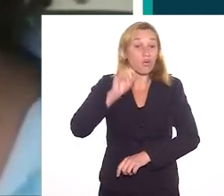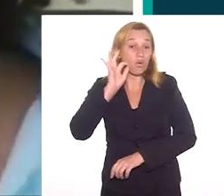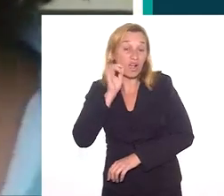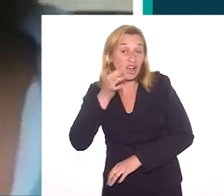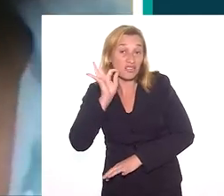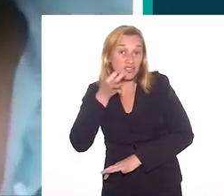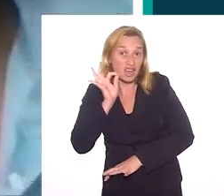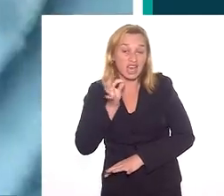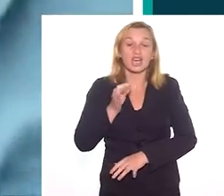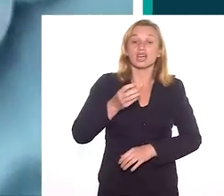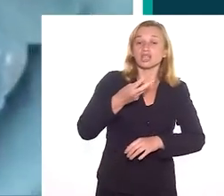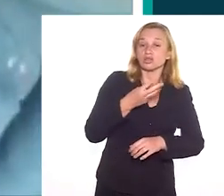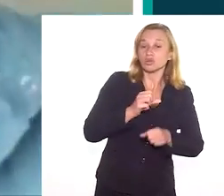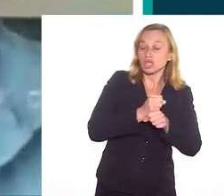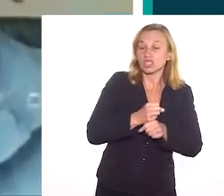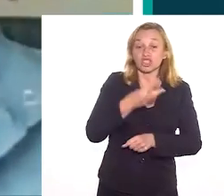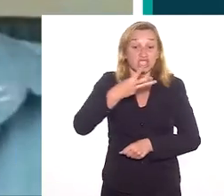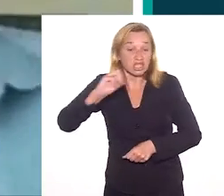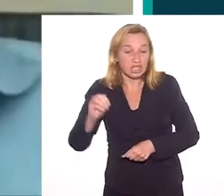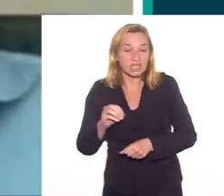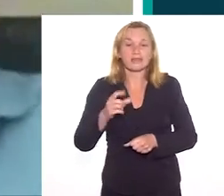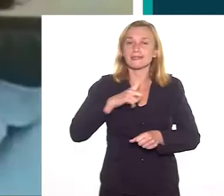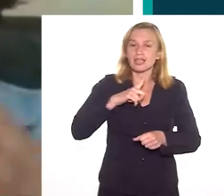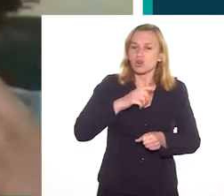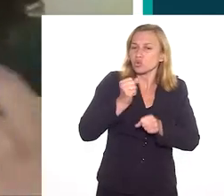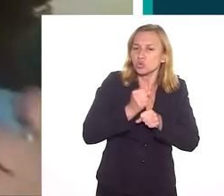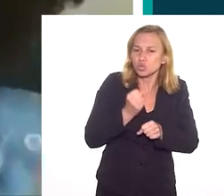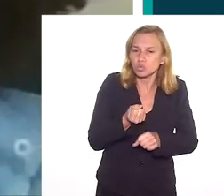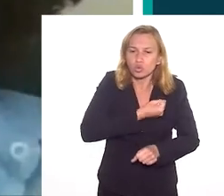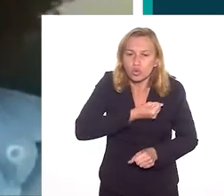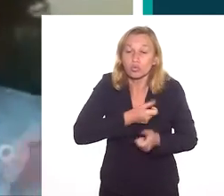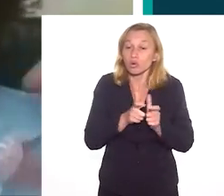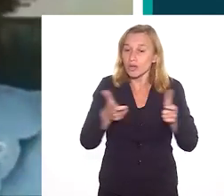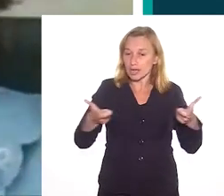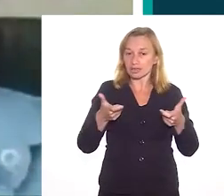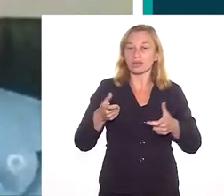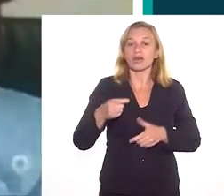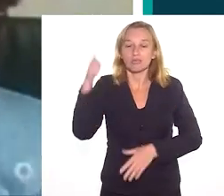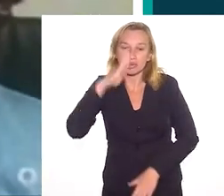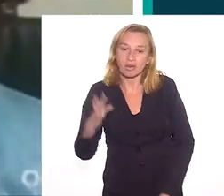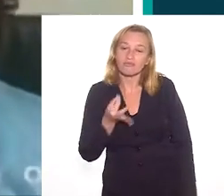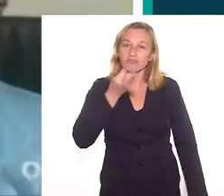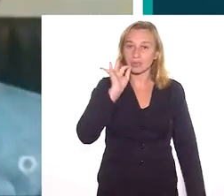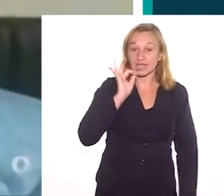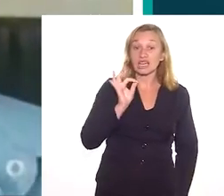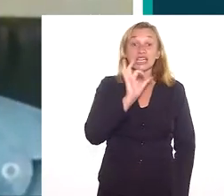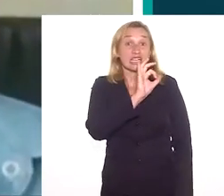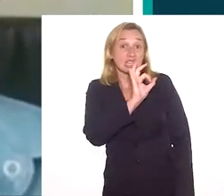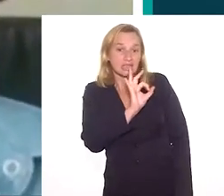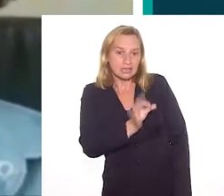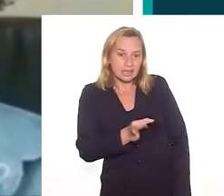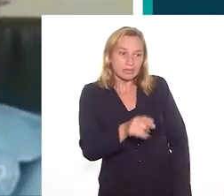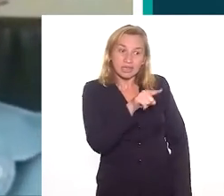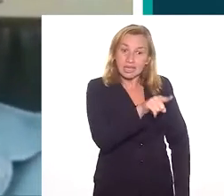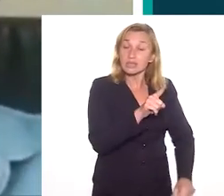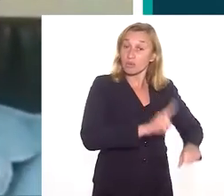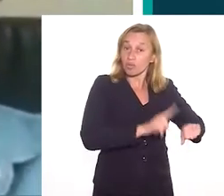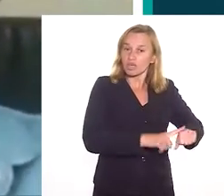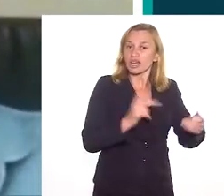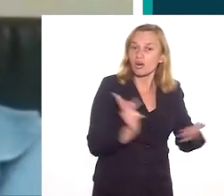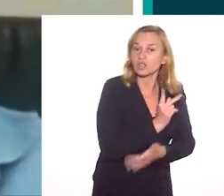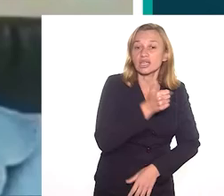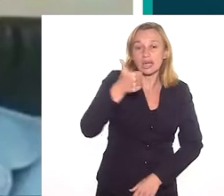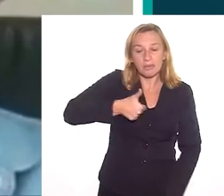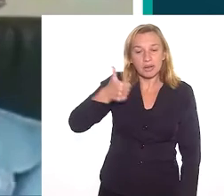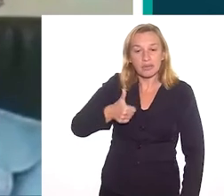momento era o café. E justamente na década de 30 existe uma demanda muito grande pelo café brasileiro. Então, é justamente